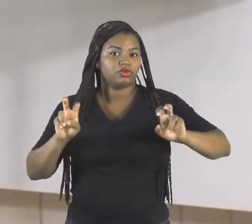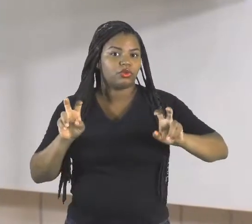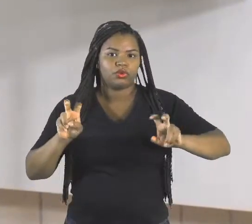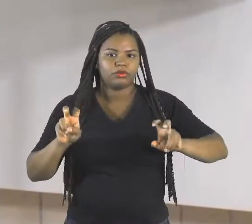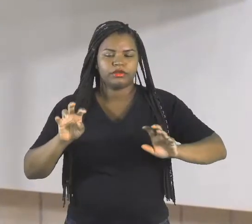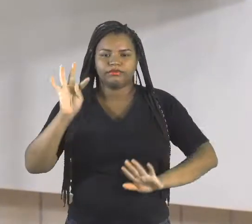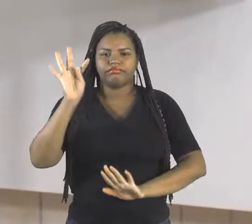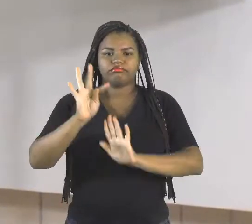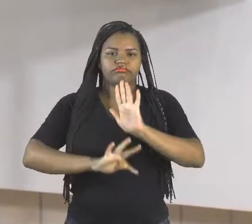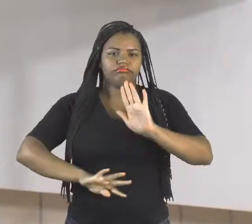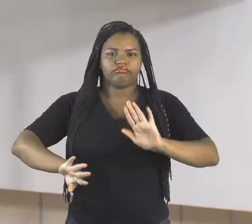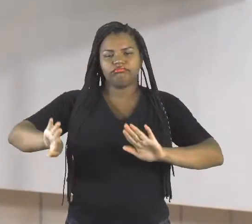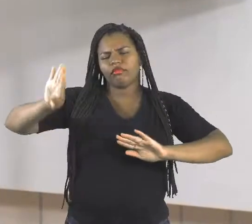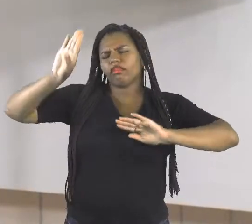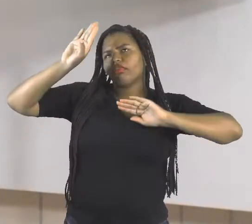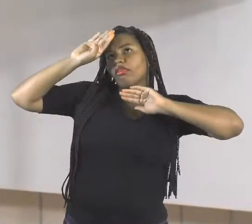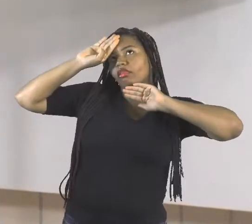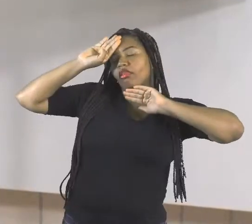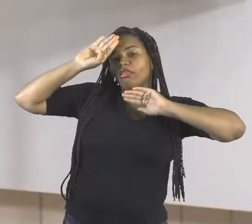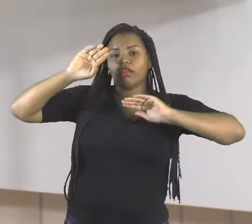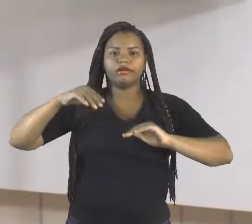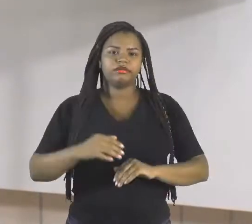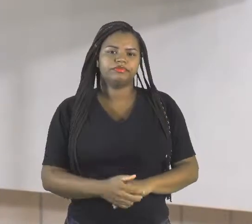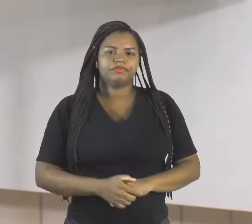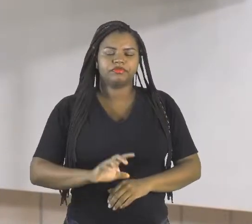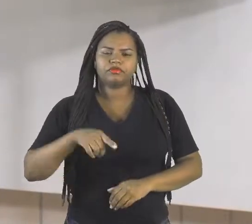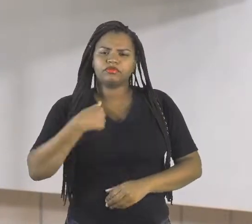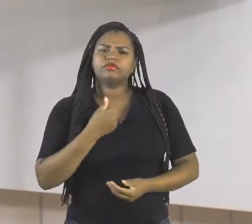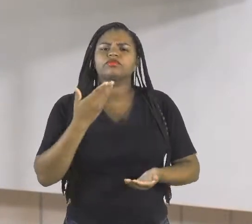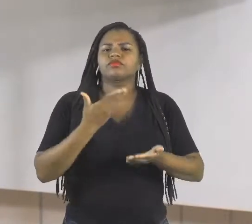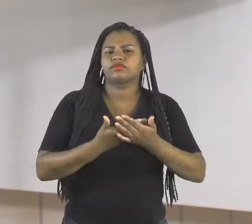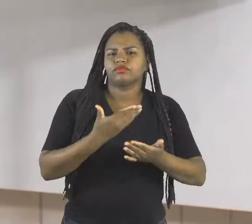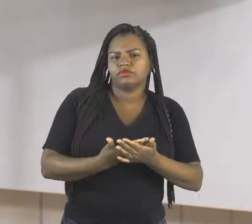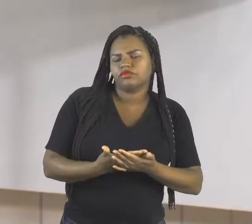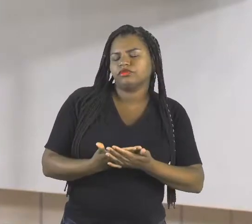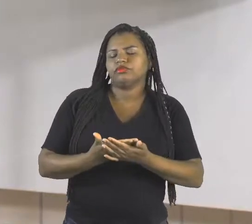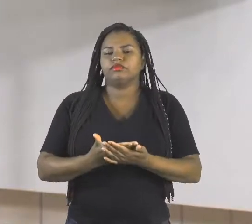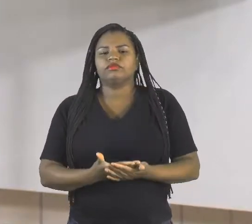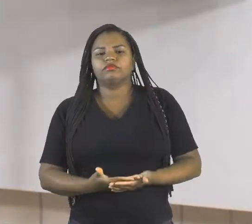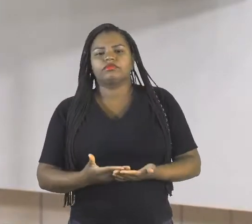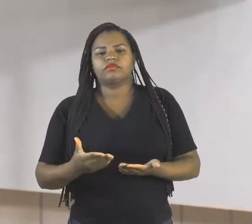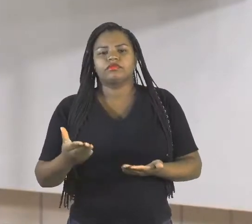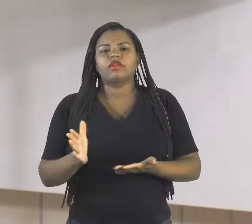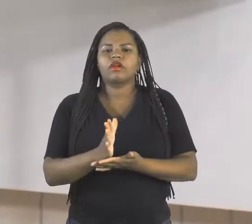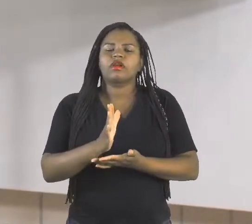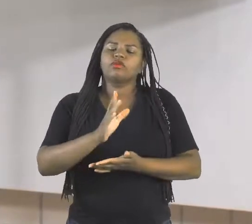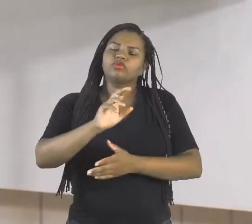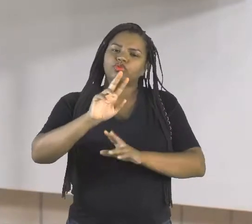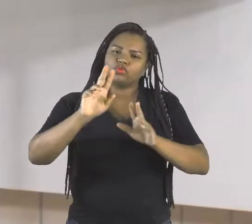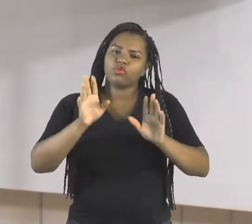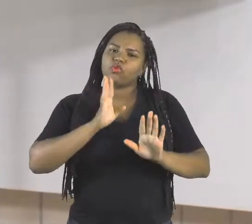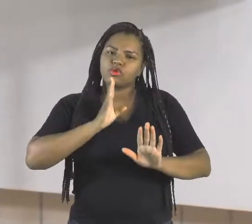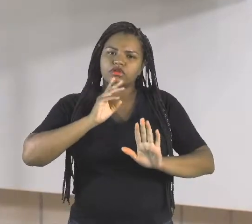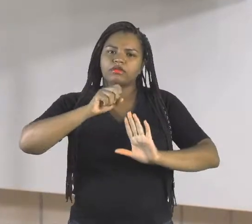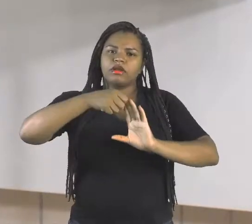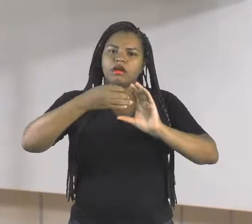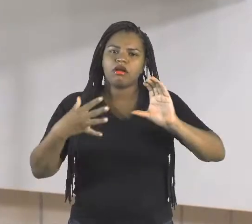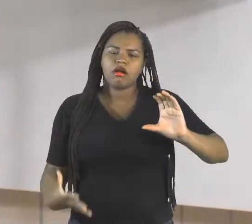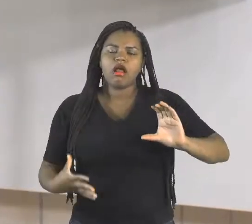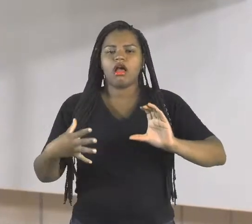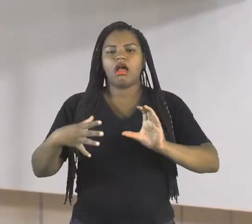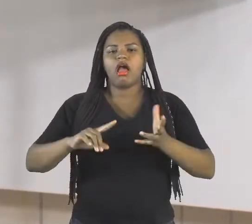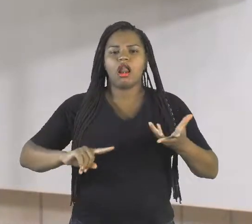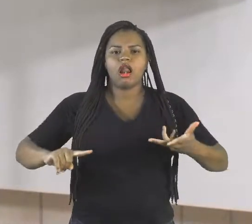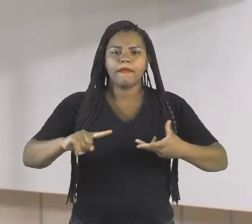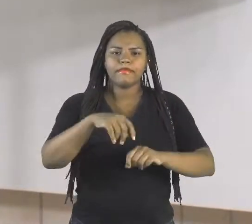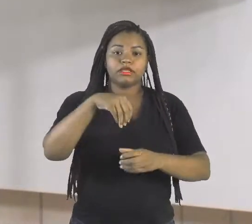dramático, tá? Nós estudamos sobre isso, conhecemos algumas características, elementos externos e internos